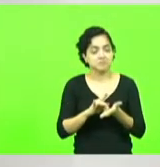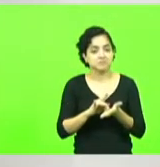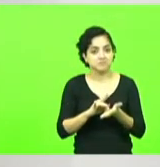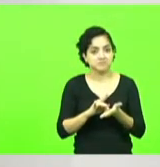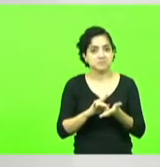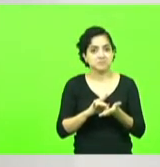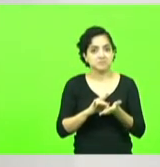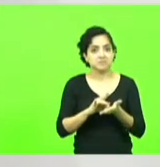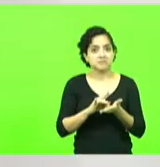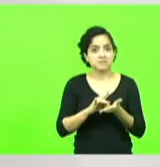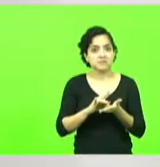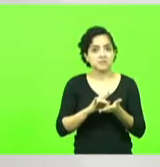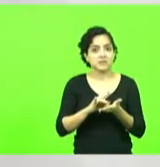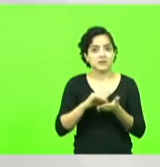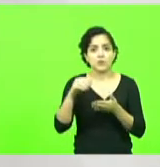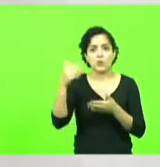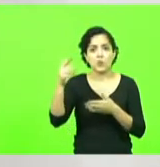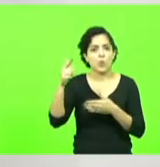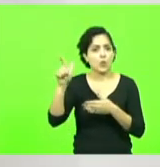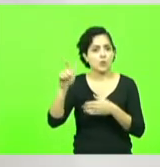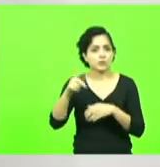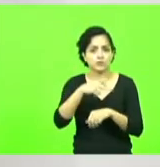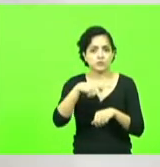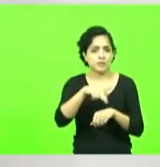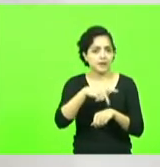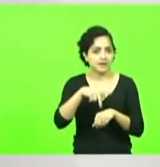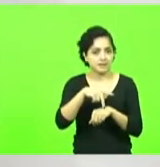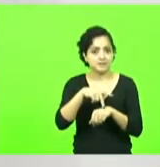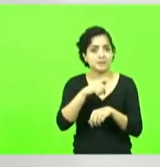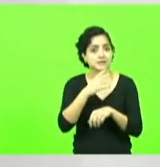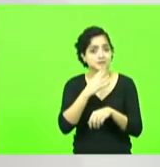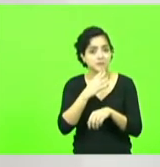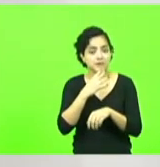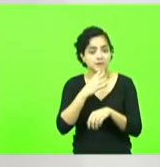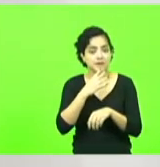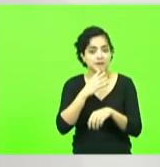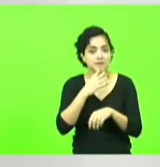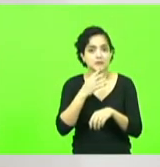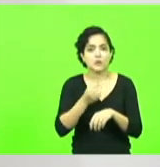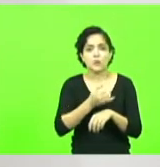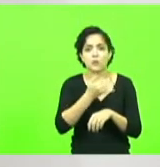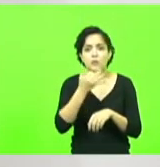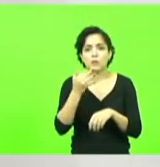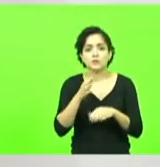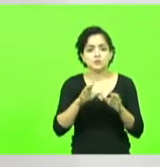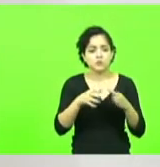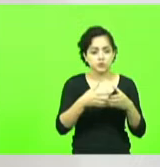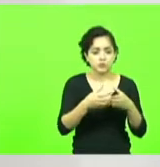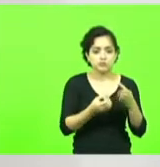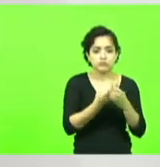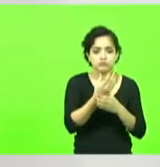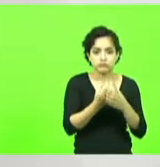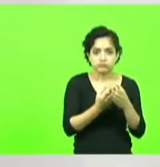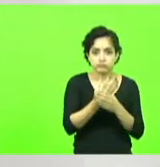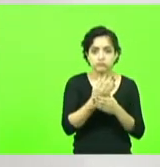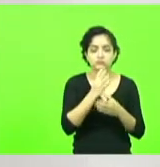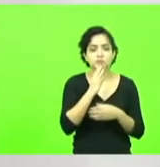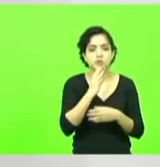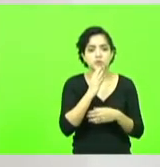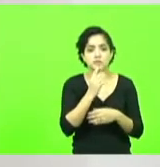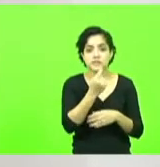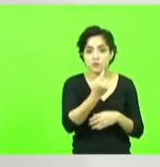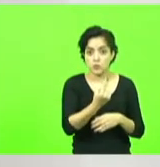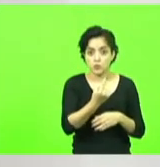fora do Brasil fora do Brasil quantos produtores eu tive oportunidade de conhecer um de